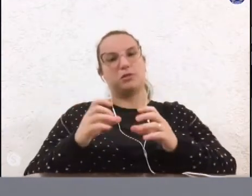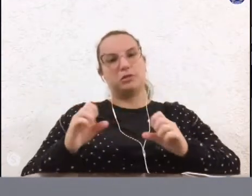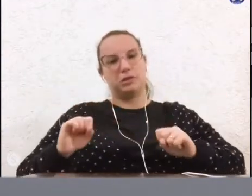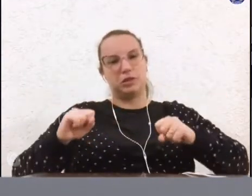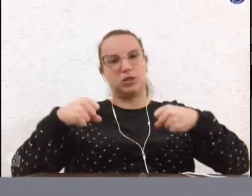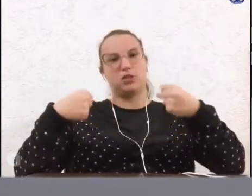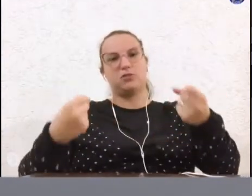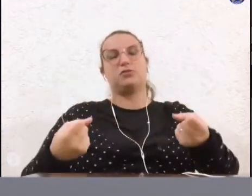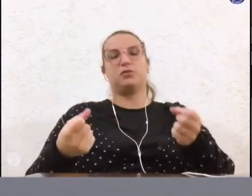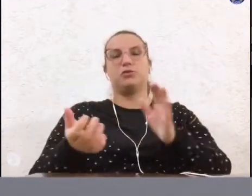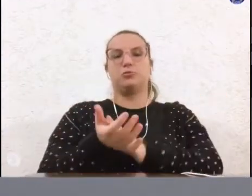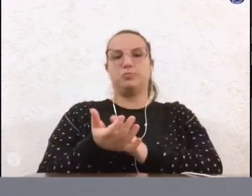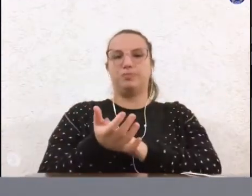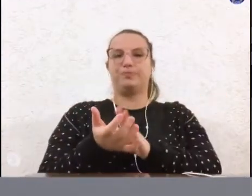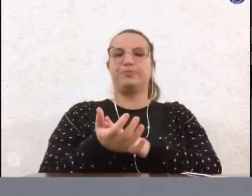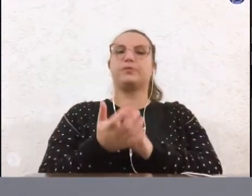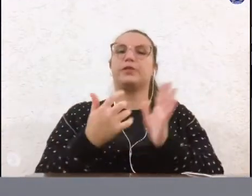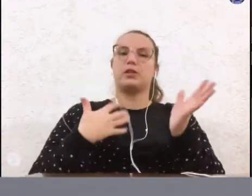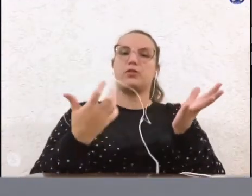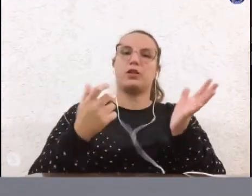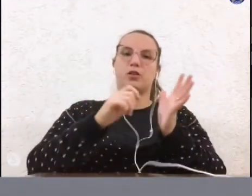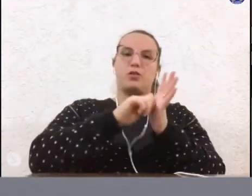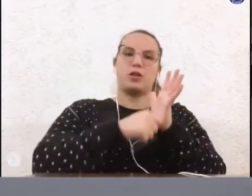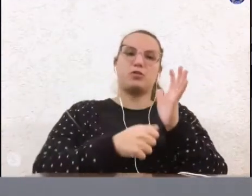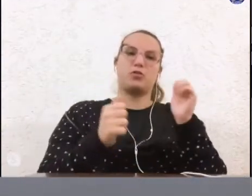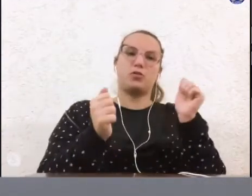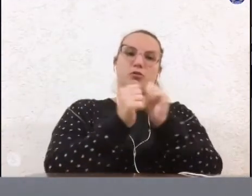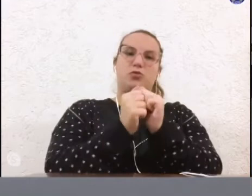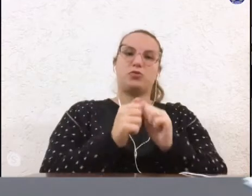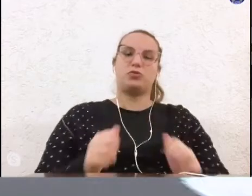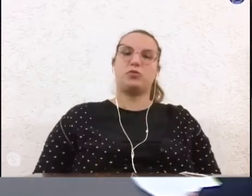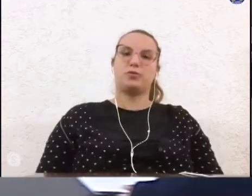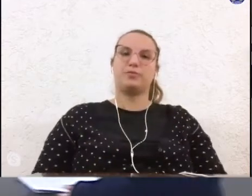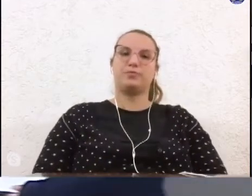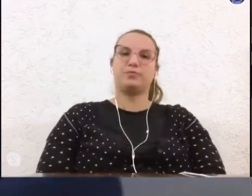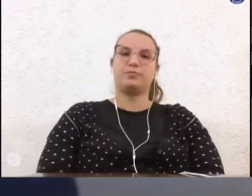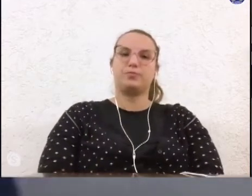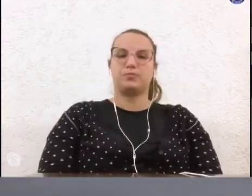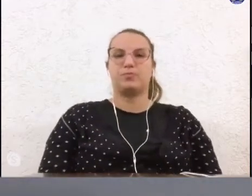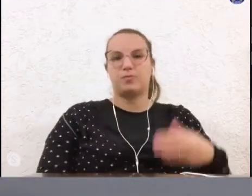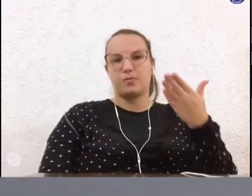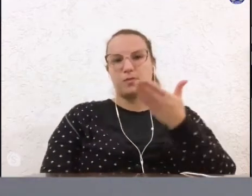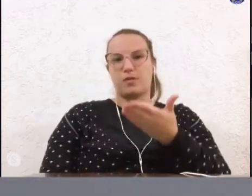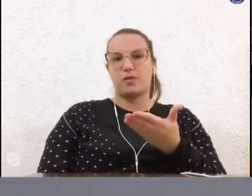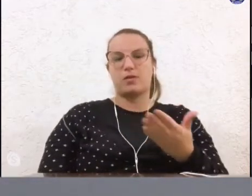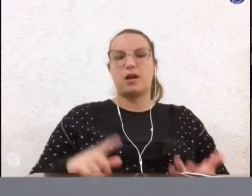nesse sentido. Também gostaria de estrenar a propositura. Consulto ao autor da matéria, vereador José Lino, tudo lá.